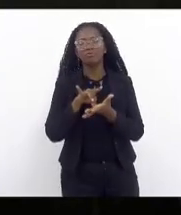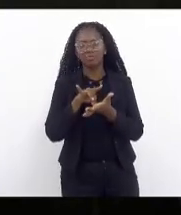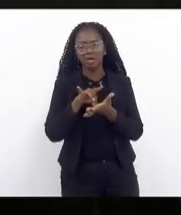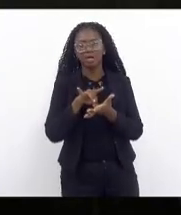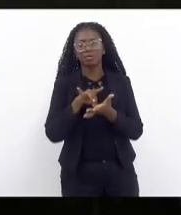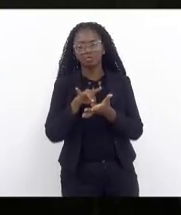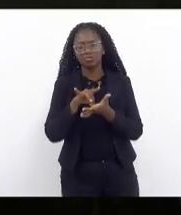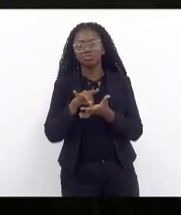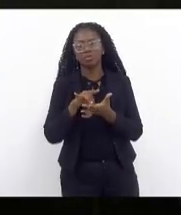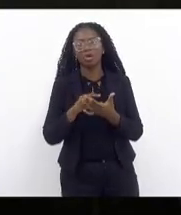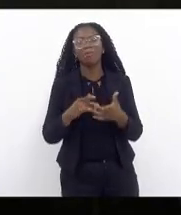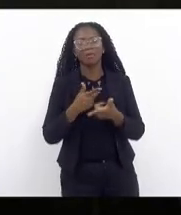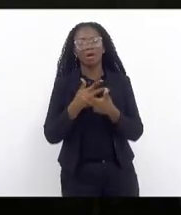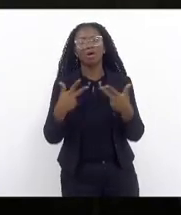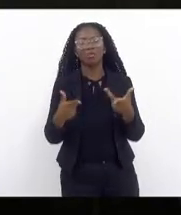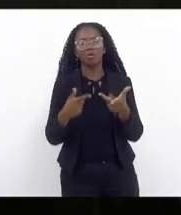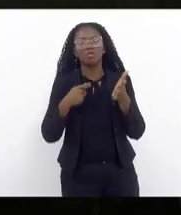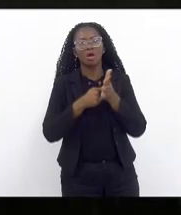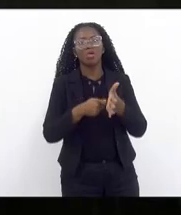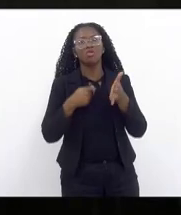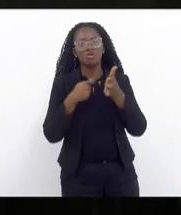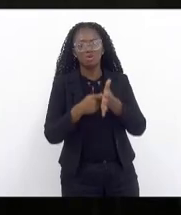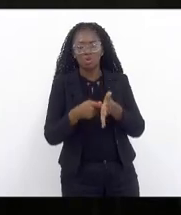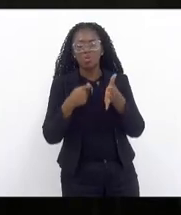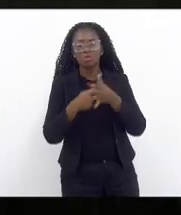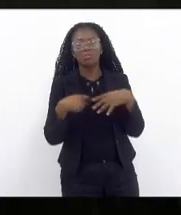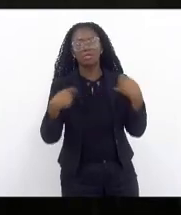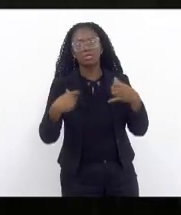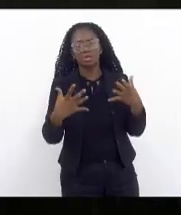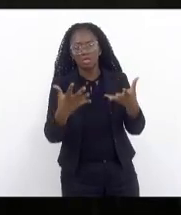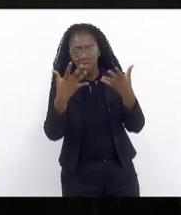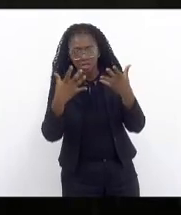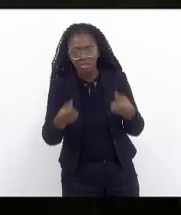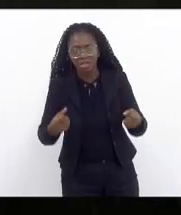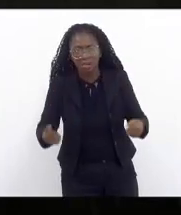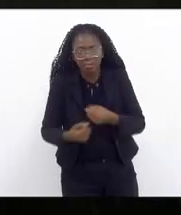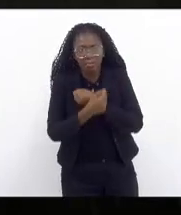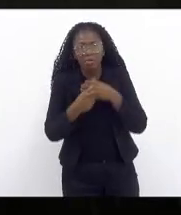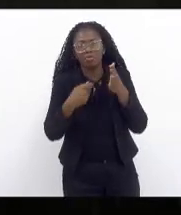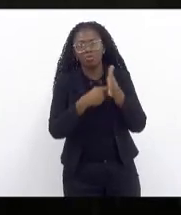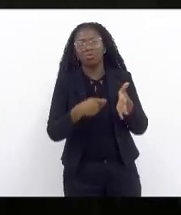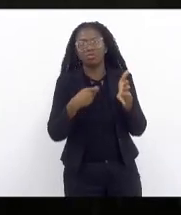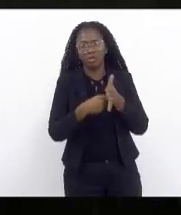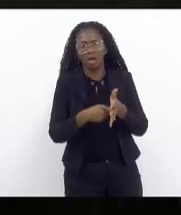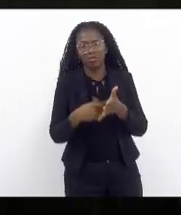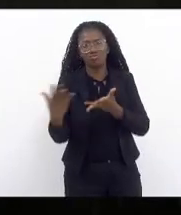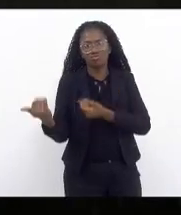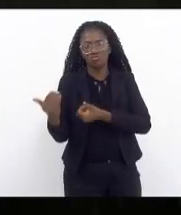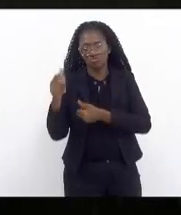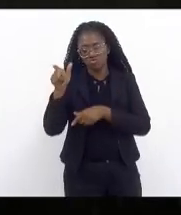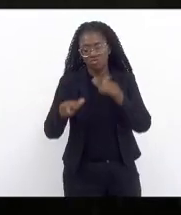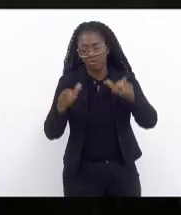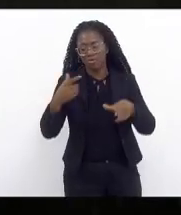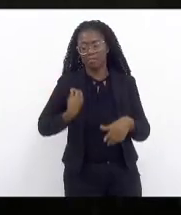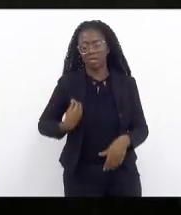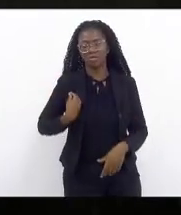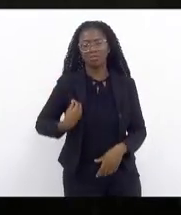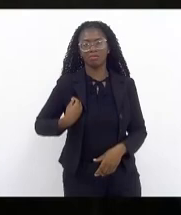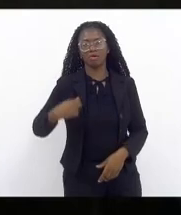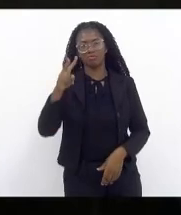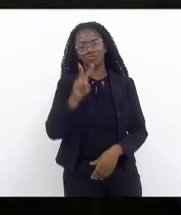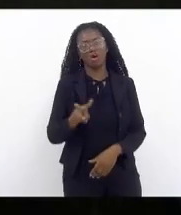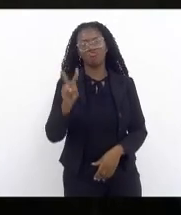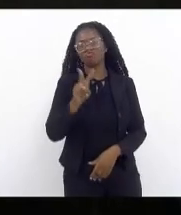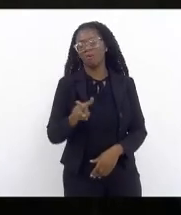é uma é uma causa que a gente tem que abraçar jovens que vão fazer vestibular inclusive é eles querem